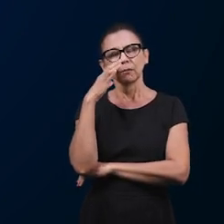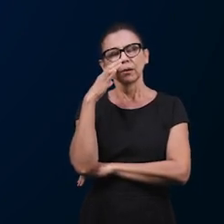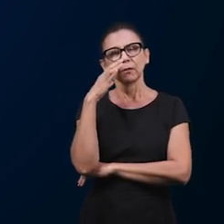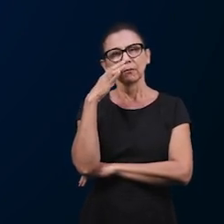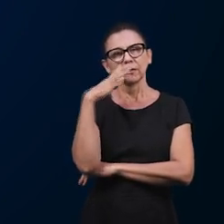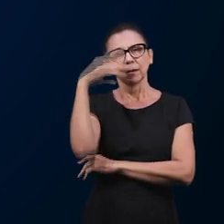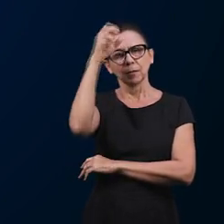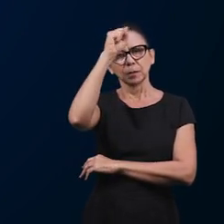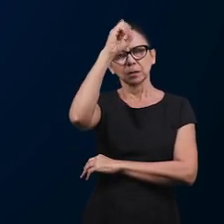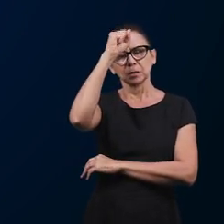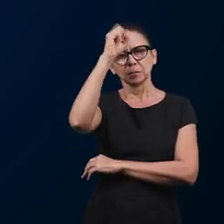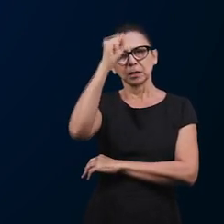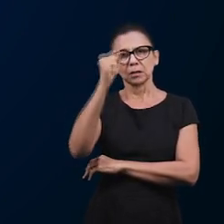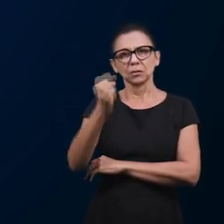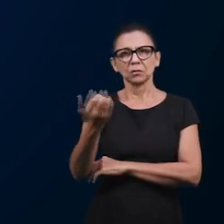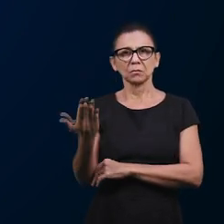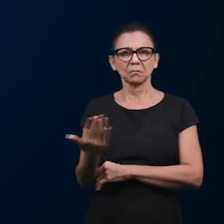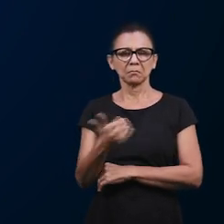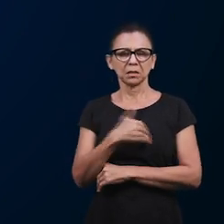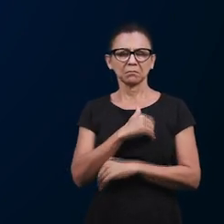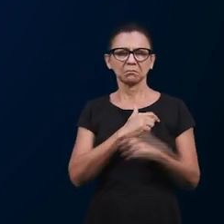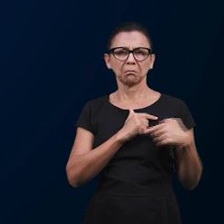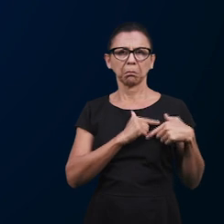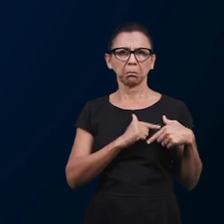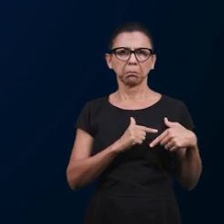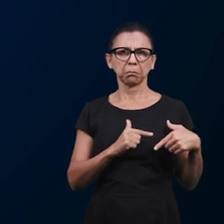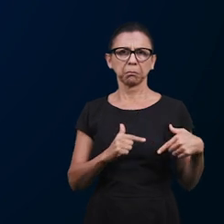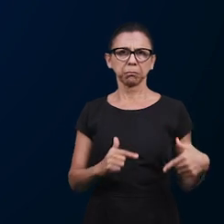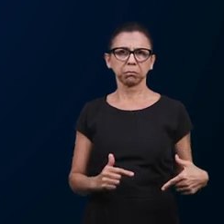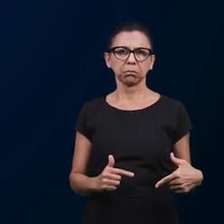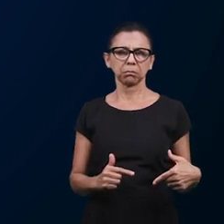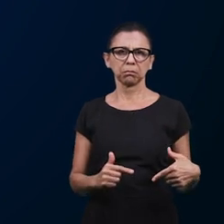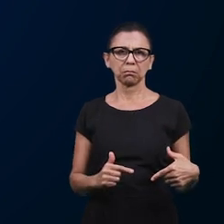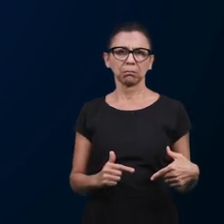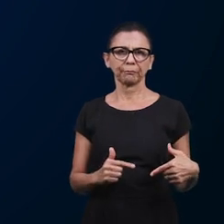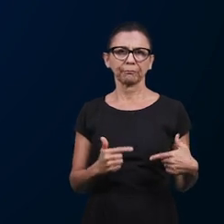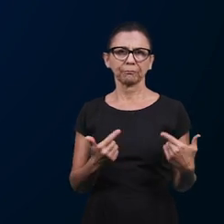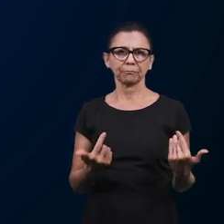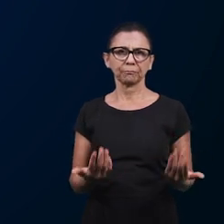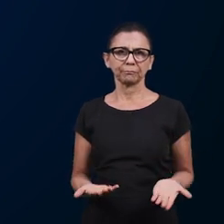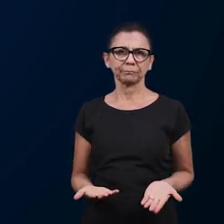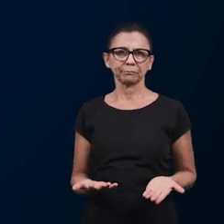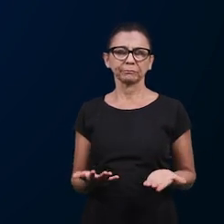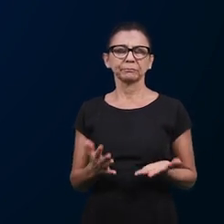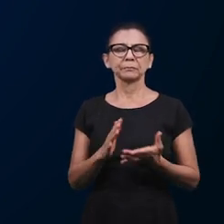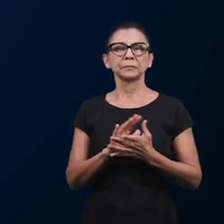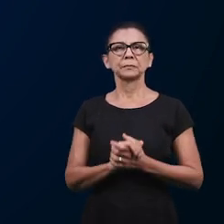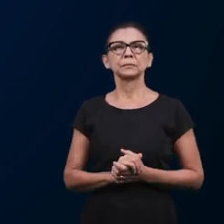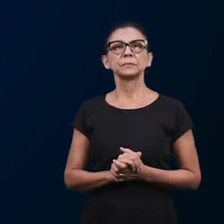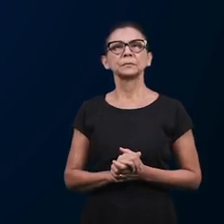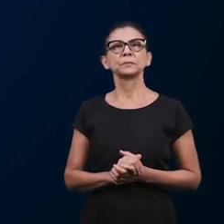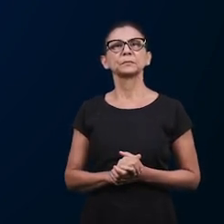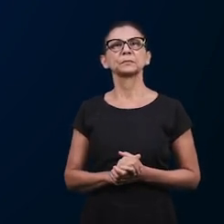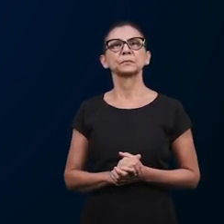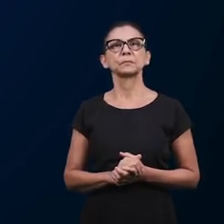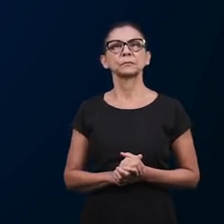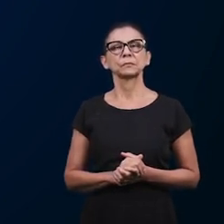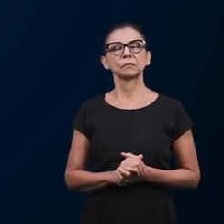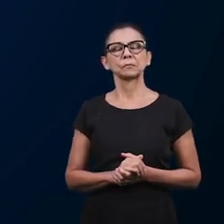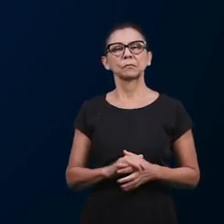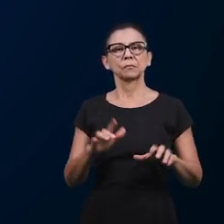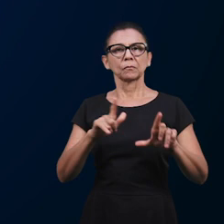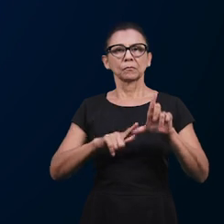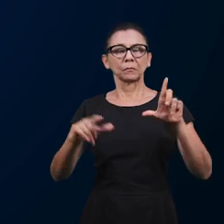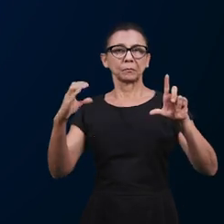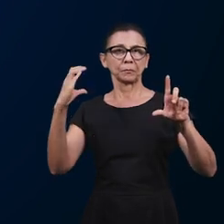tem raiz em si mesmo. Logo e de pouco tempo é chegada a angústia e a perseguição e logo se ofende. Também temos aqui a